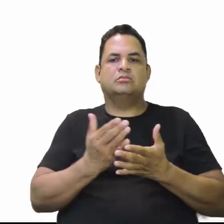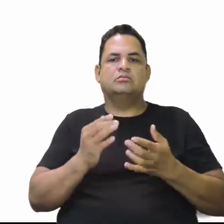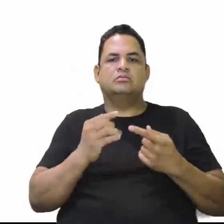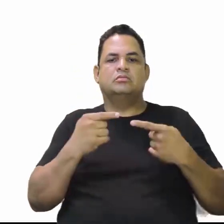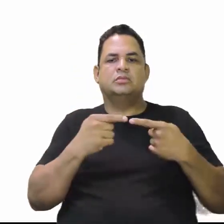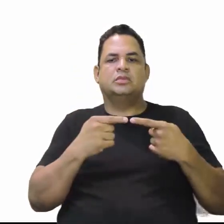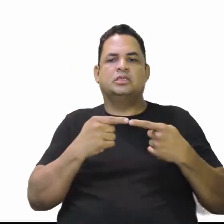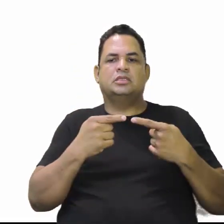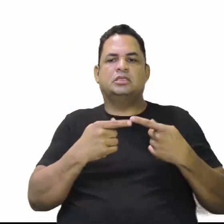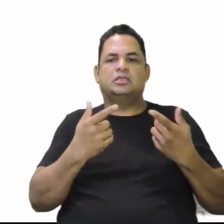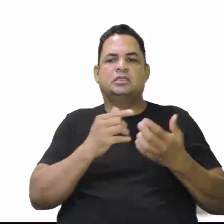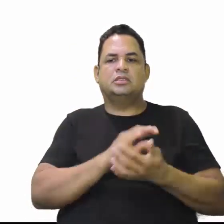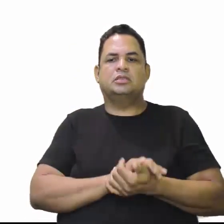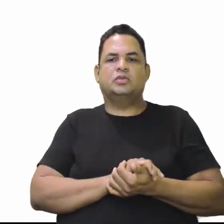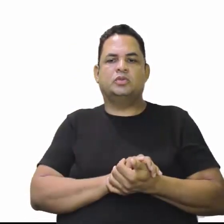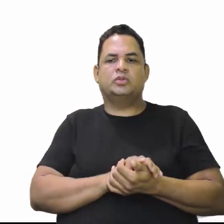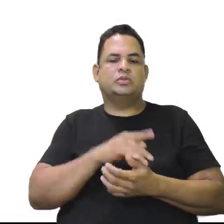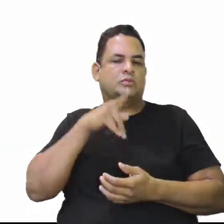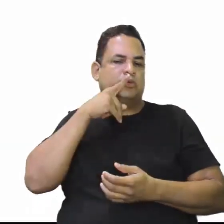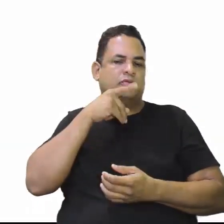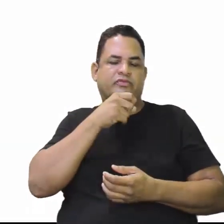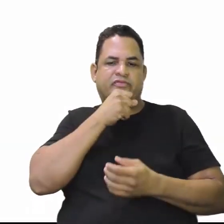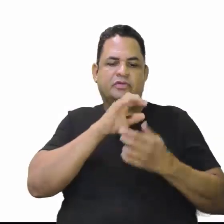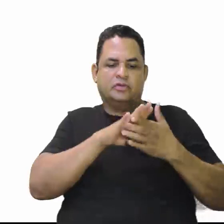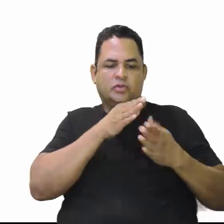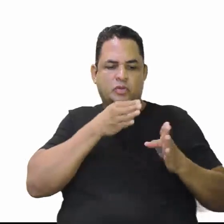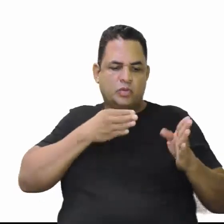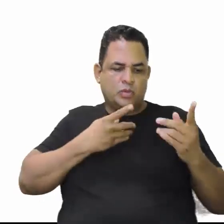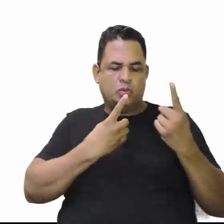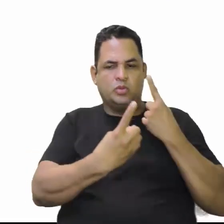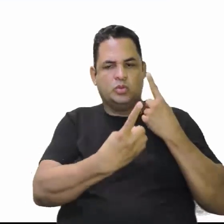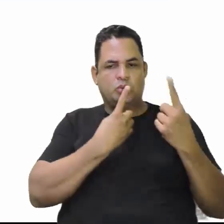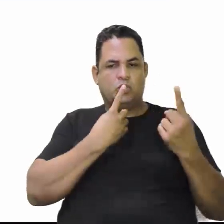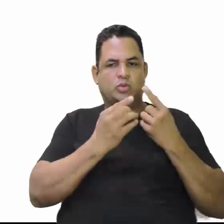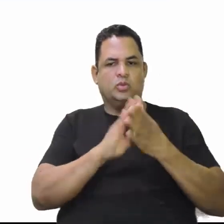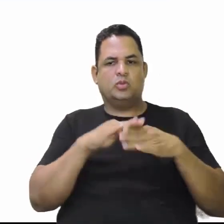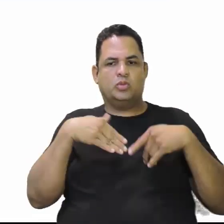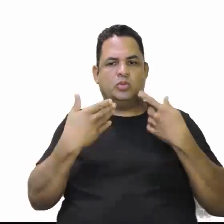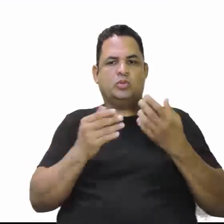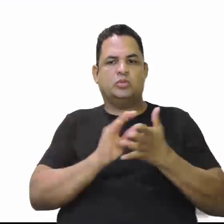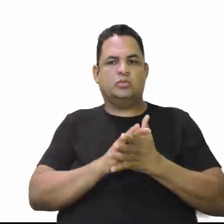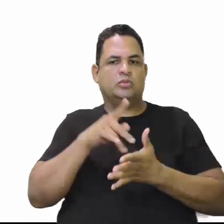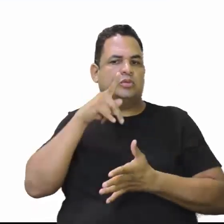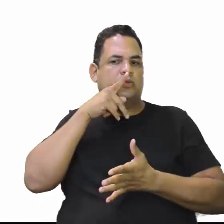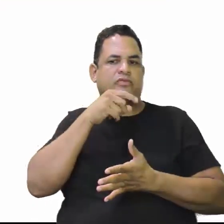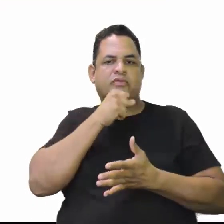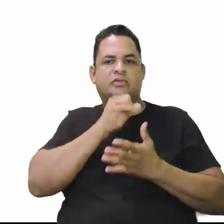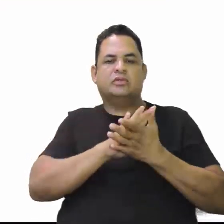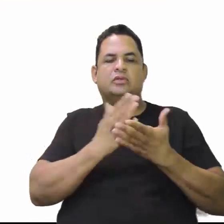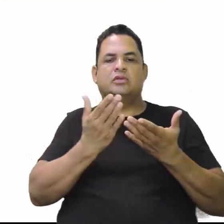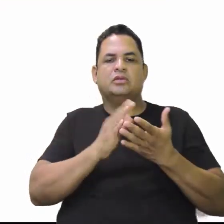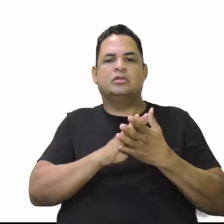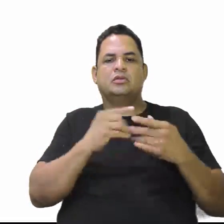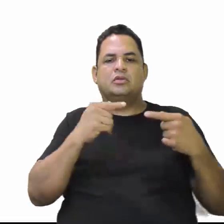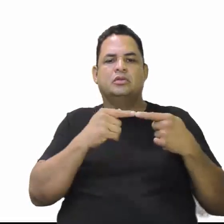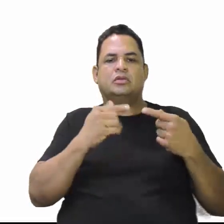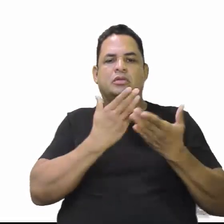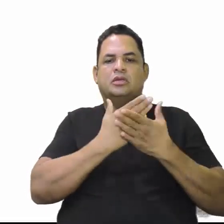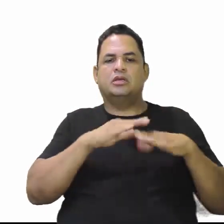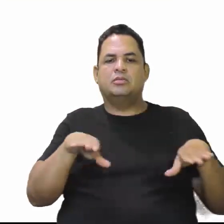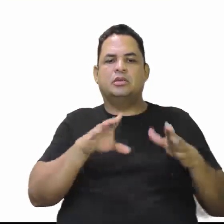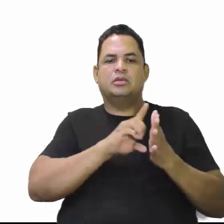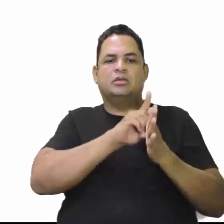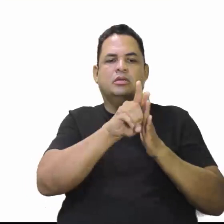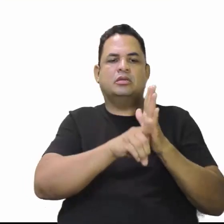Liga o trecho rodoviário também de Porto Velho a Guajara Mirim. Quando eles ligam aqui Porto Velho a Guajara Mirim, que eles desativam a estrada de ferro